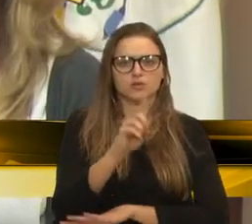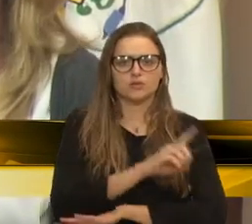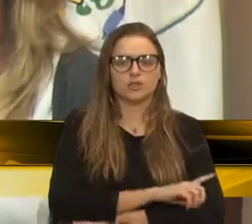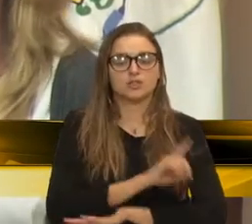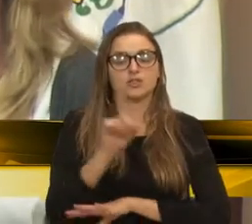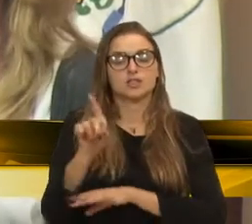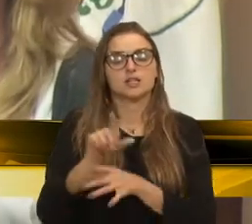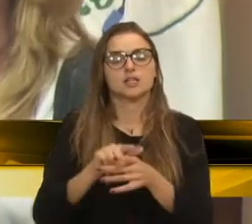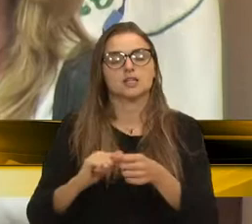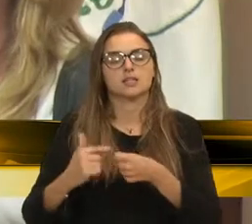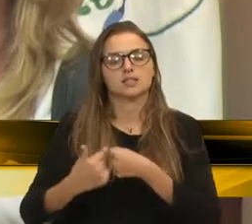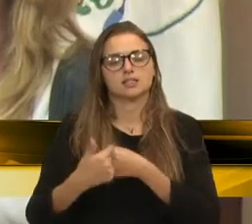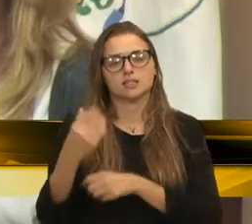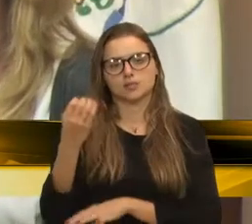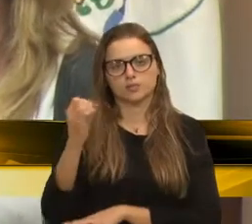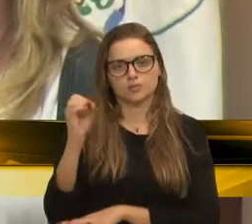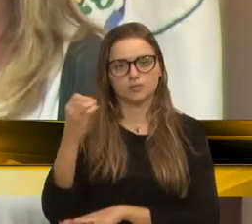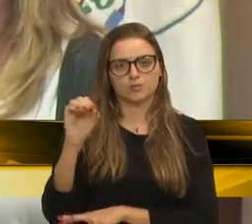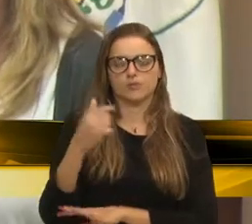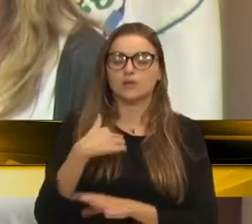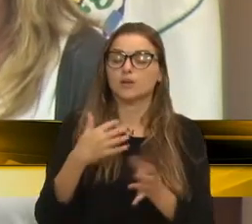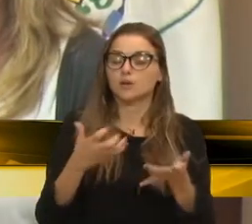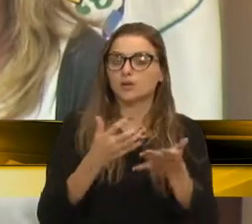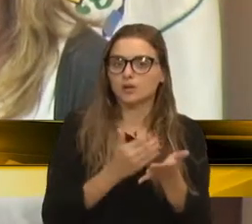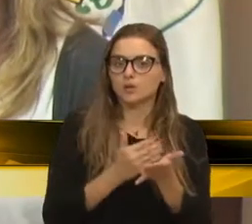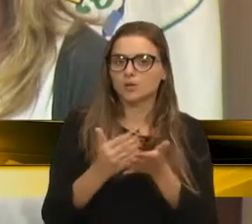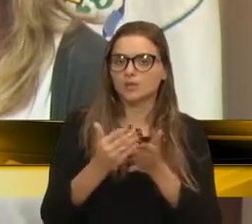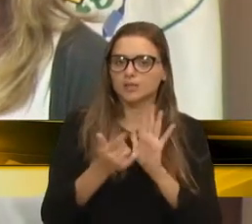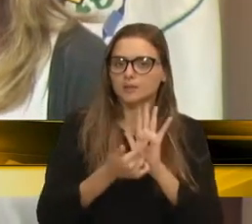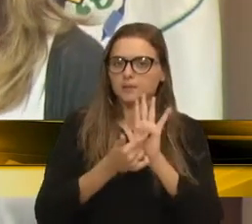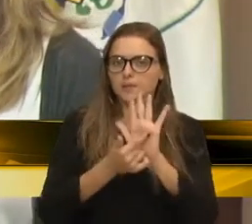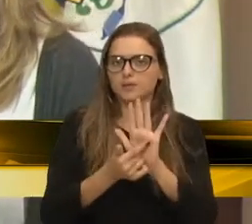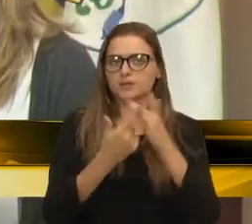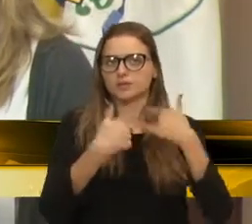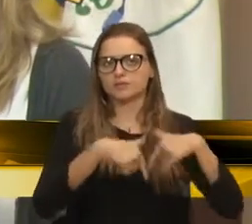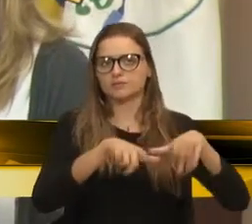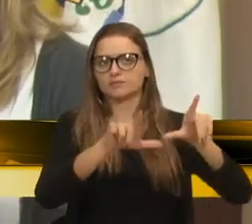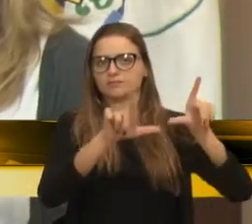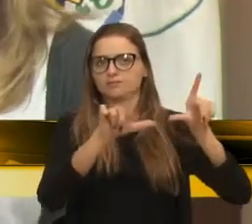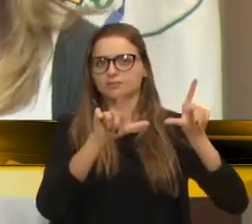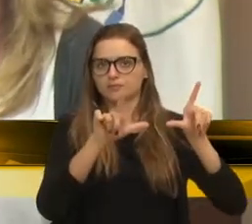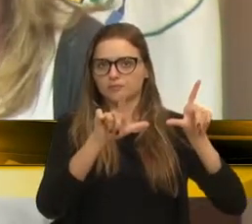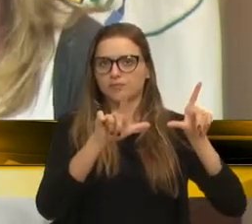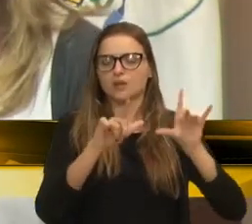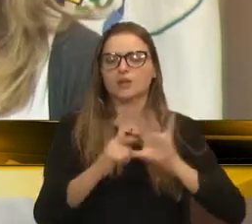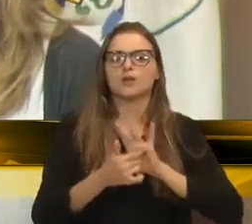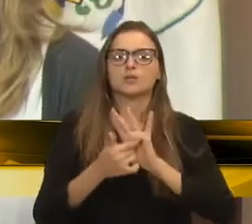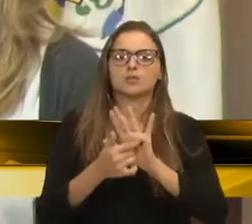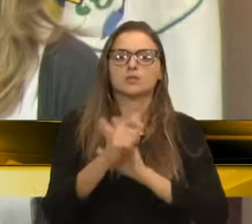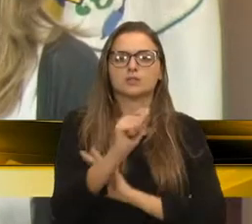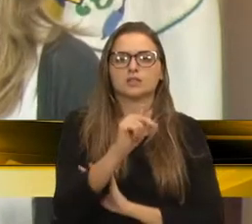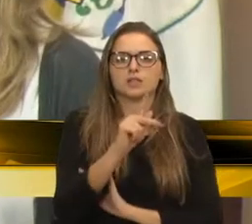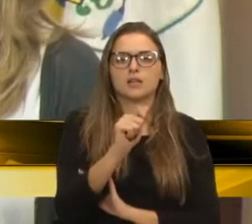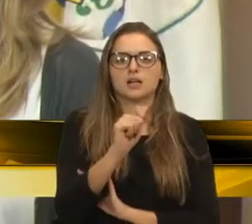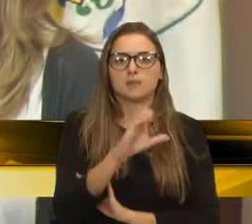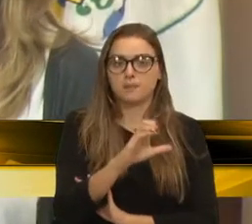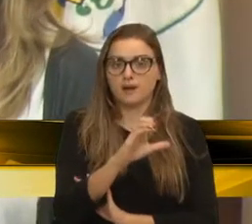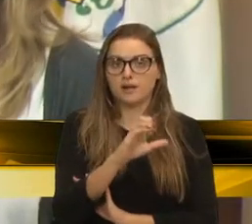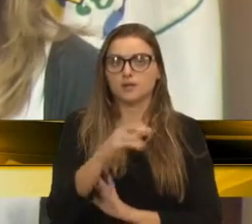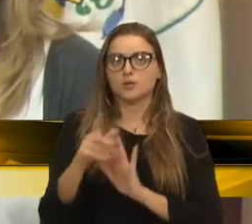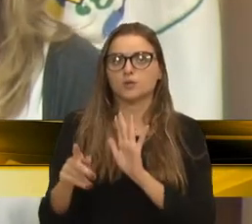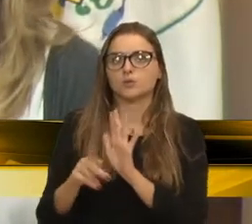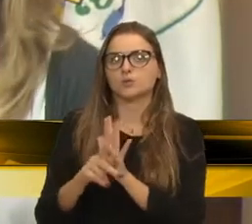Porto Alegre. Eu quero iniciar a apresentação trazendo a PAC sendo falada pelos